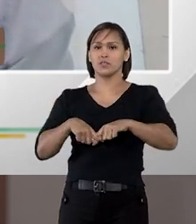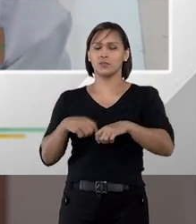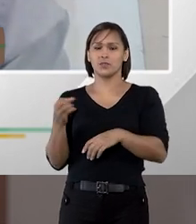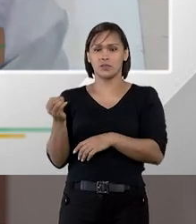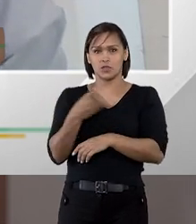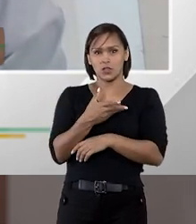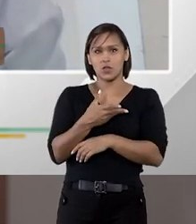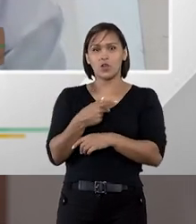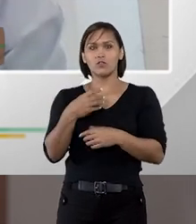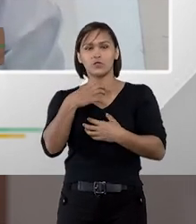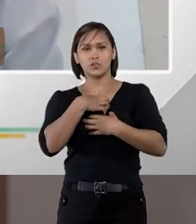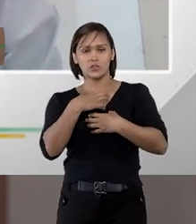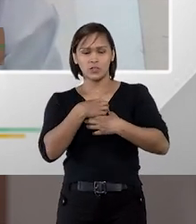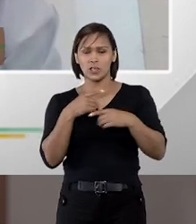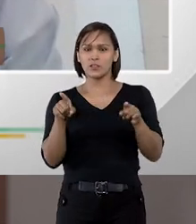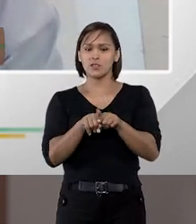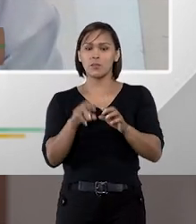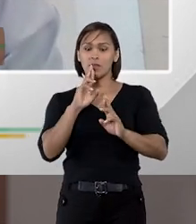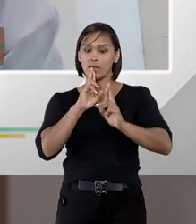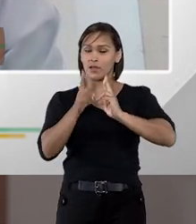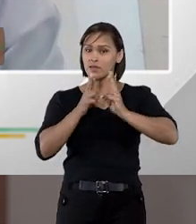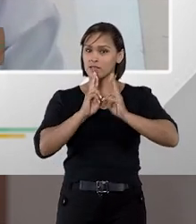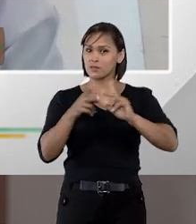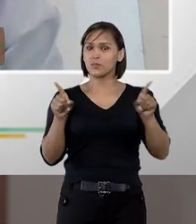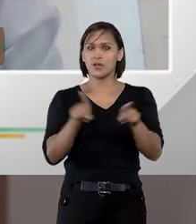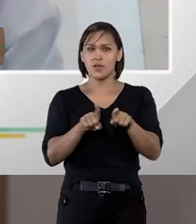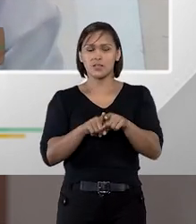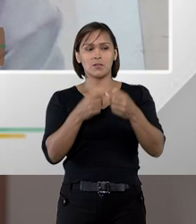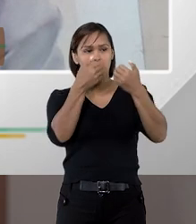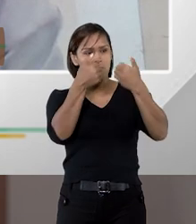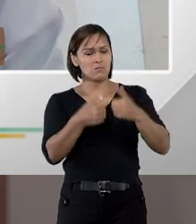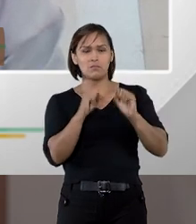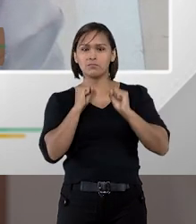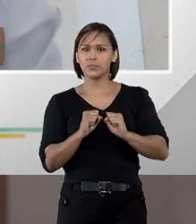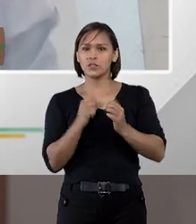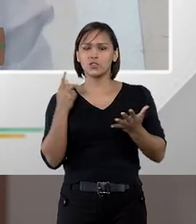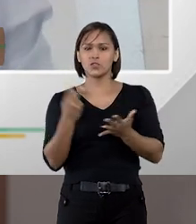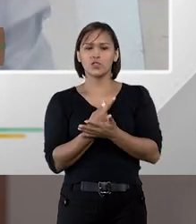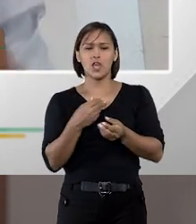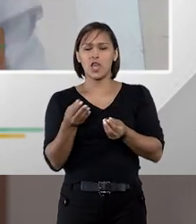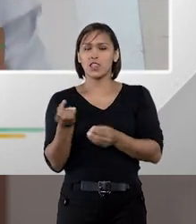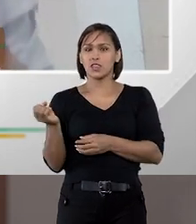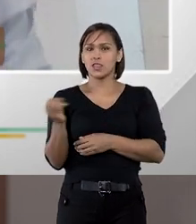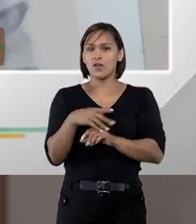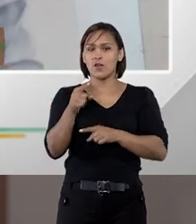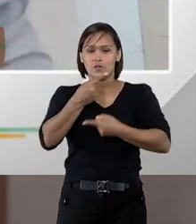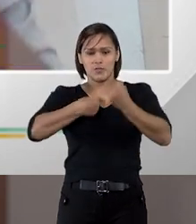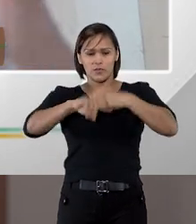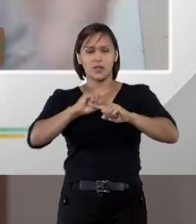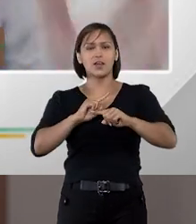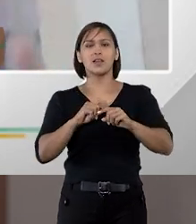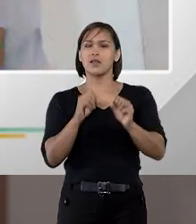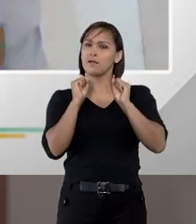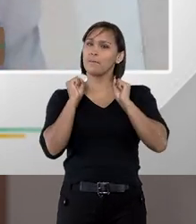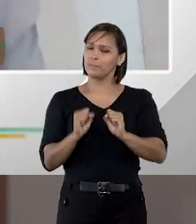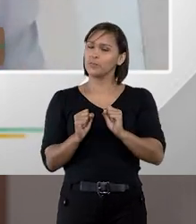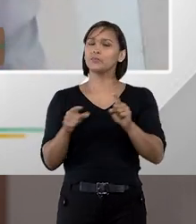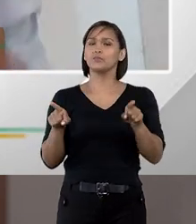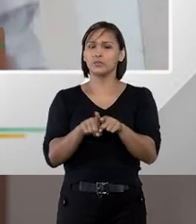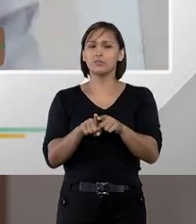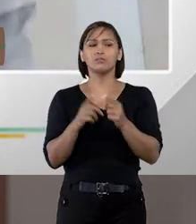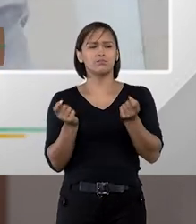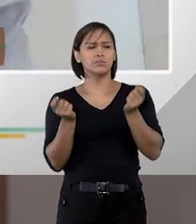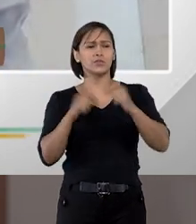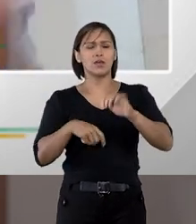possibilidade de novos mecanismos e novas soluções que muitas vezes podem vir a ser inovadoras, é possível que se